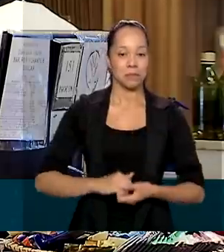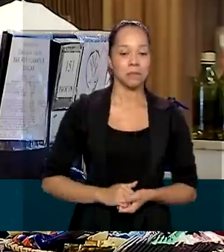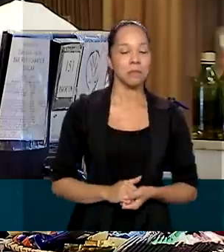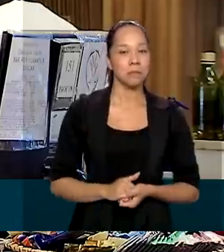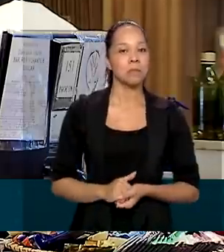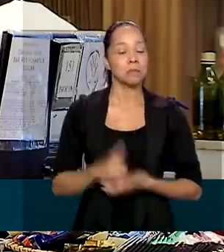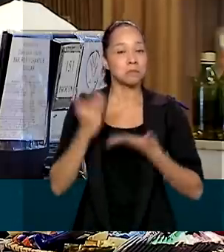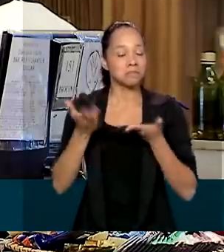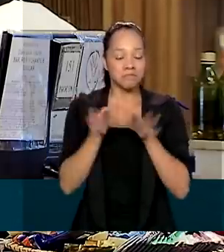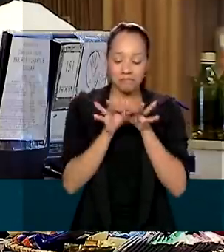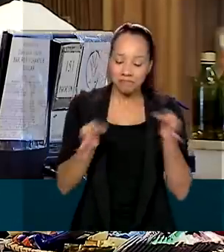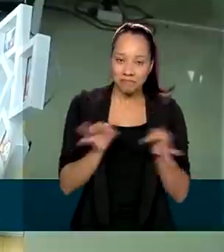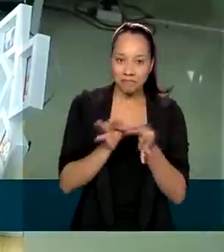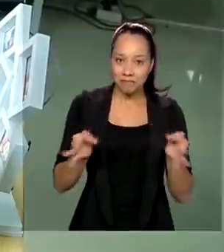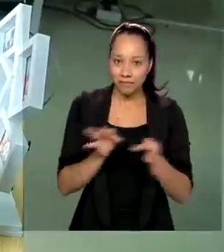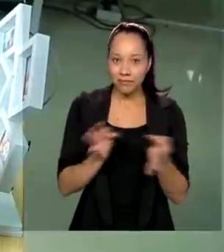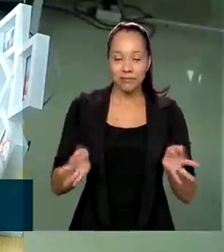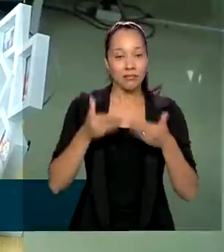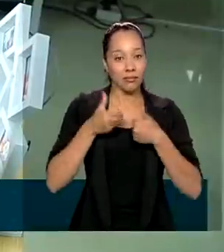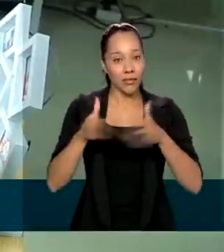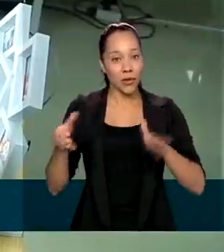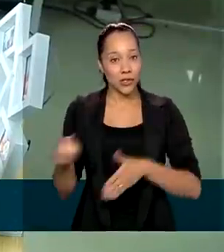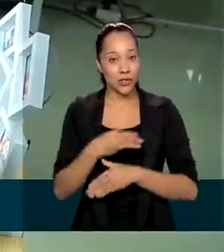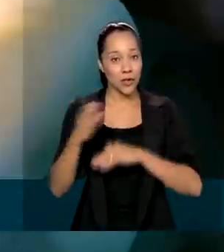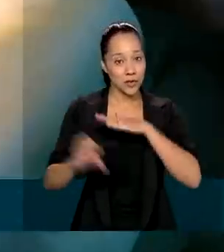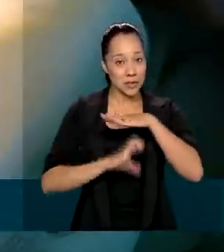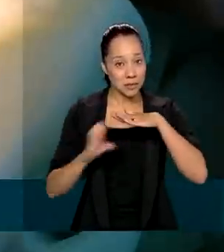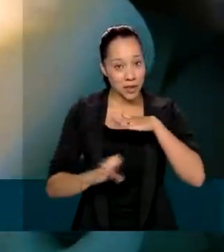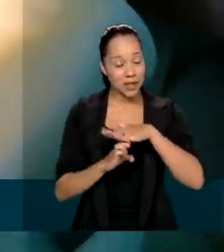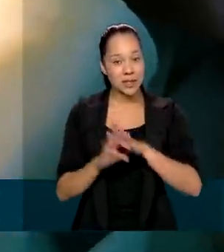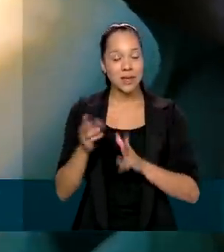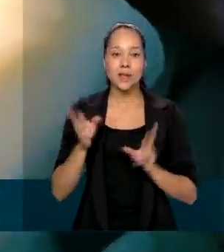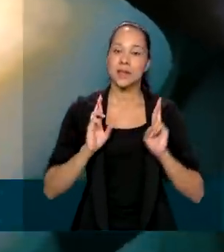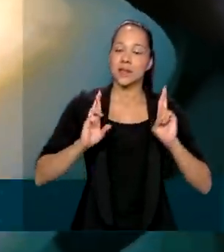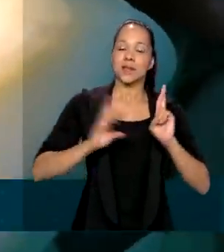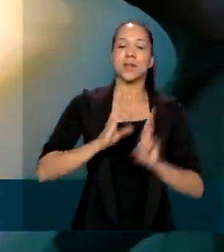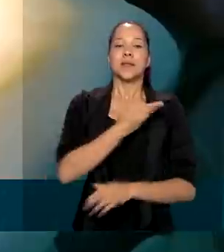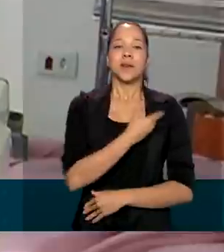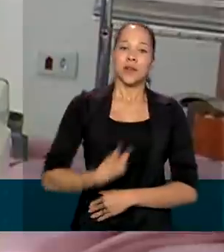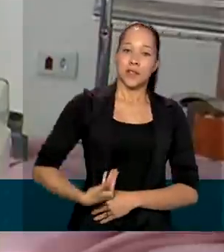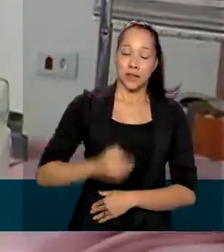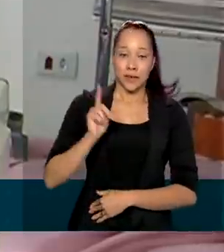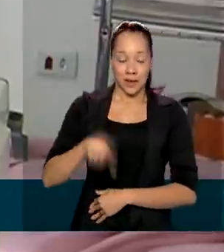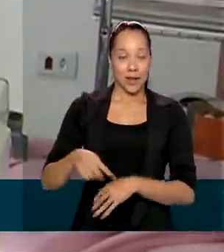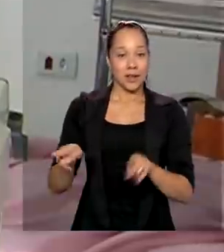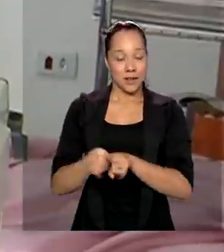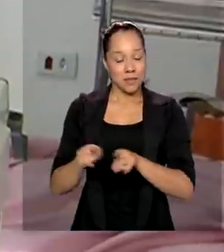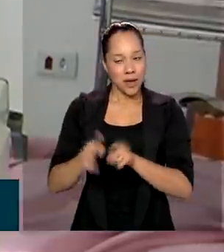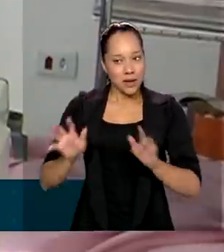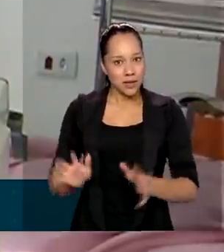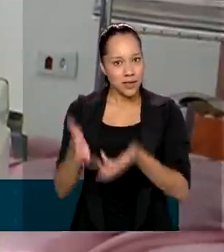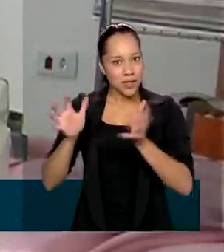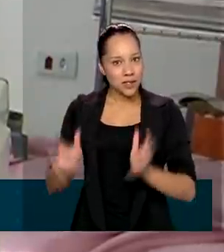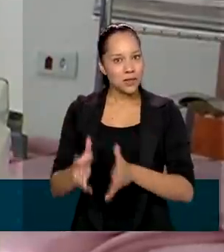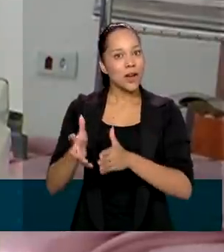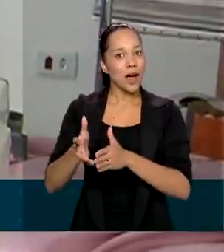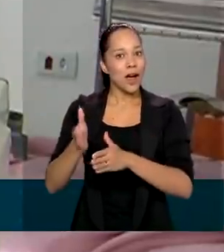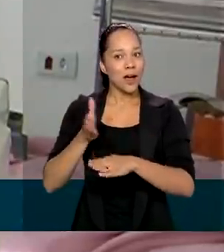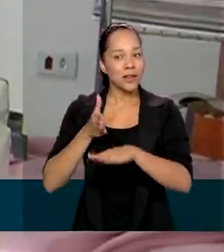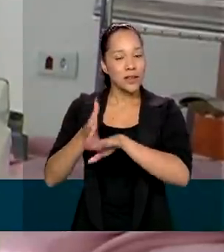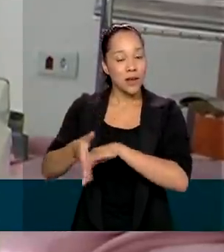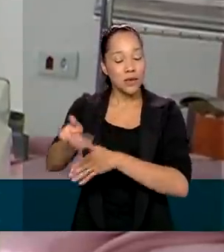Com a simplificação na abertura de novas empresas, a expectativa do governo é também incentivar a entrada de